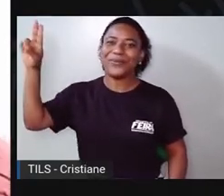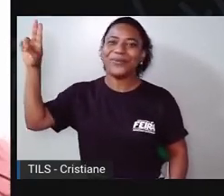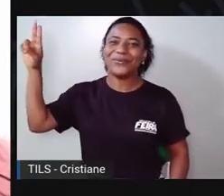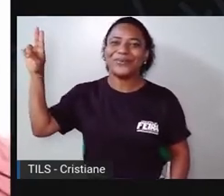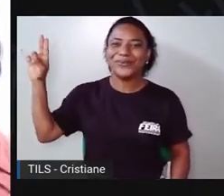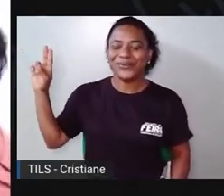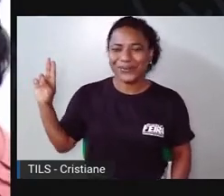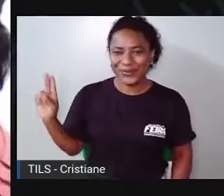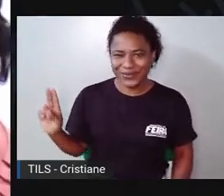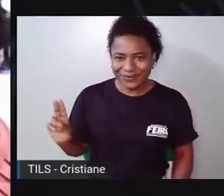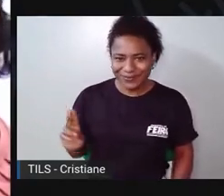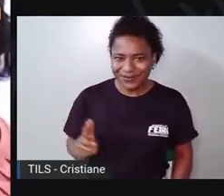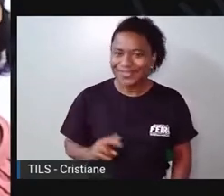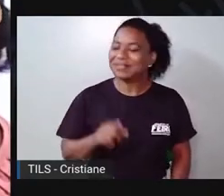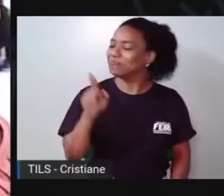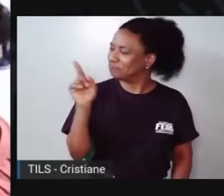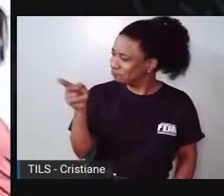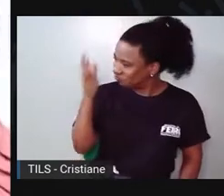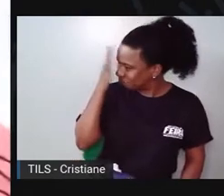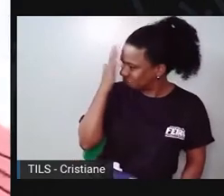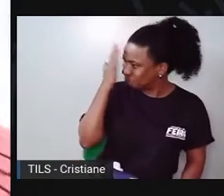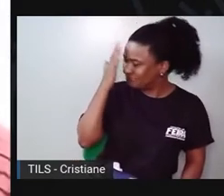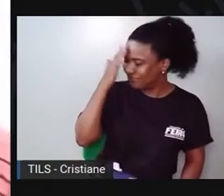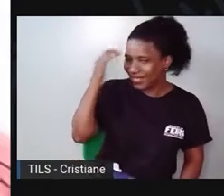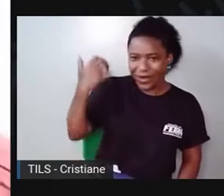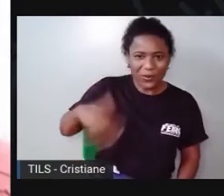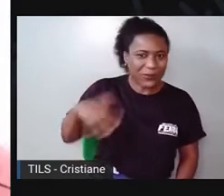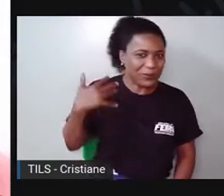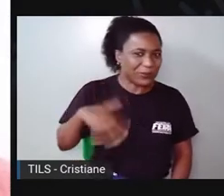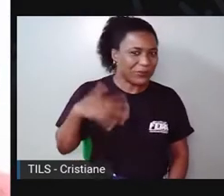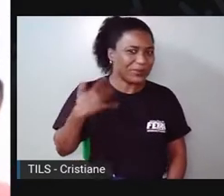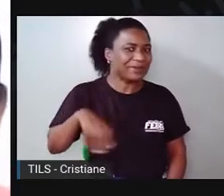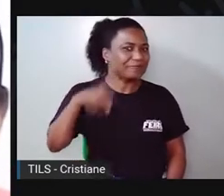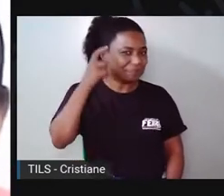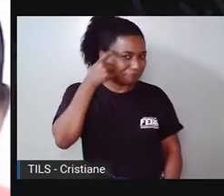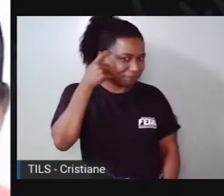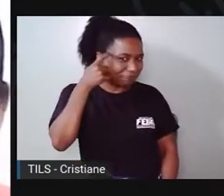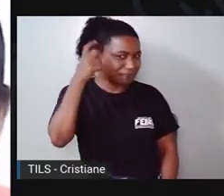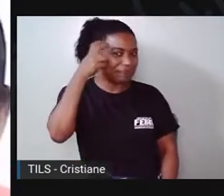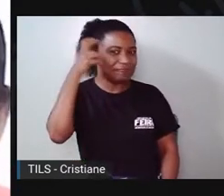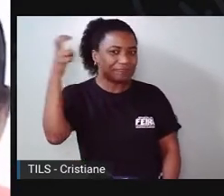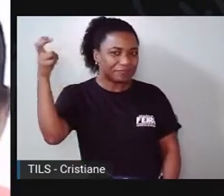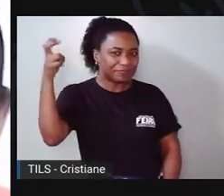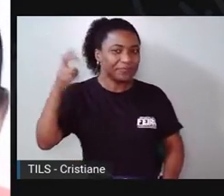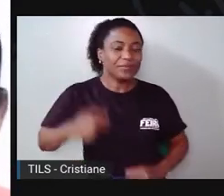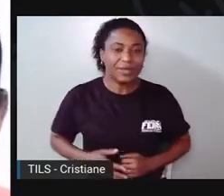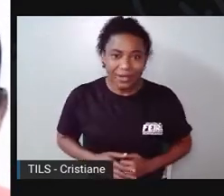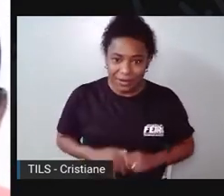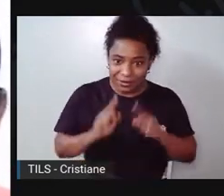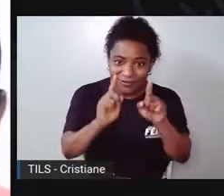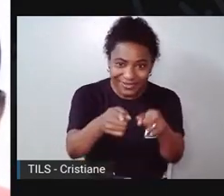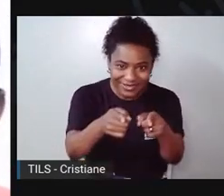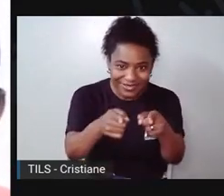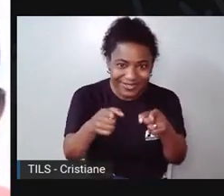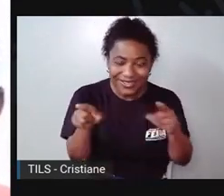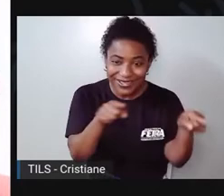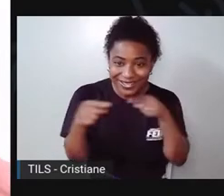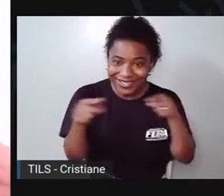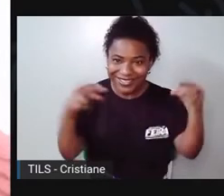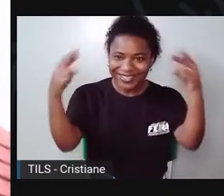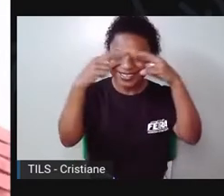Você tá muito sabida, viu? Conseguiu. E você, conseguiu fazer o ritmo com a Pró?